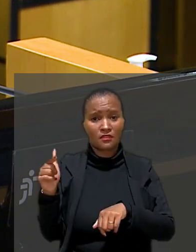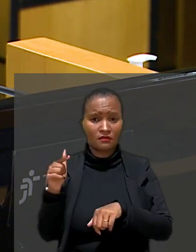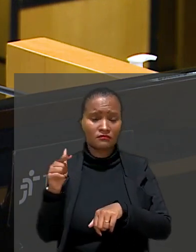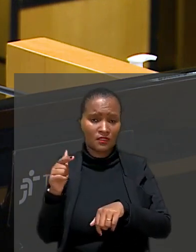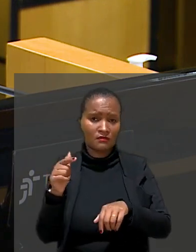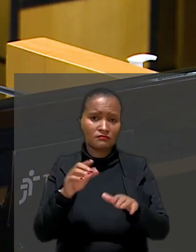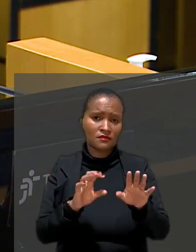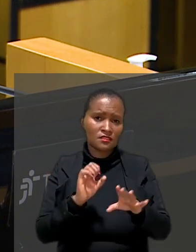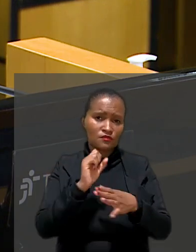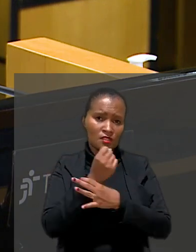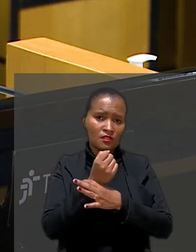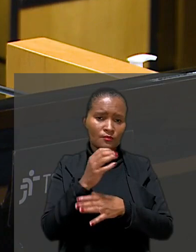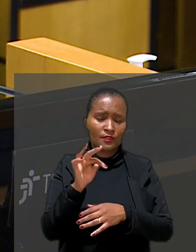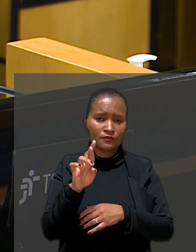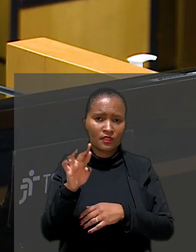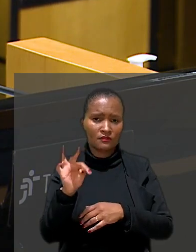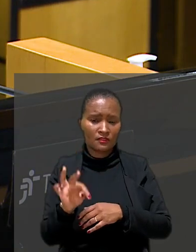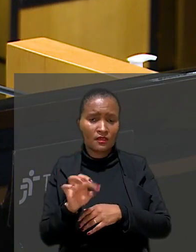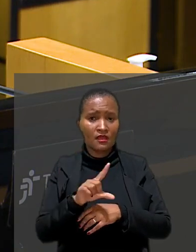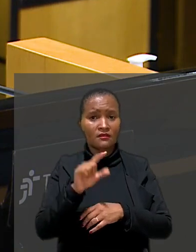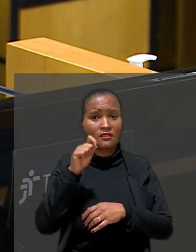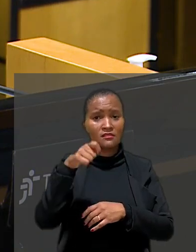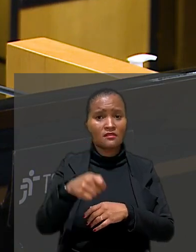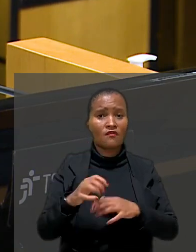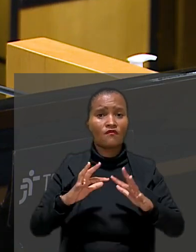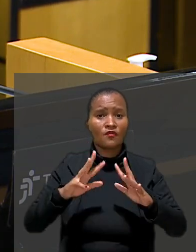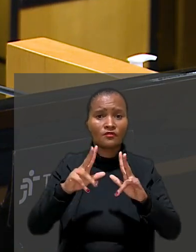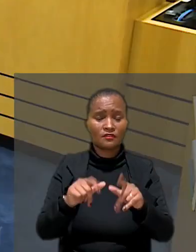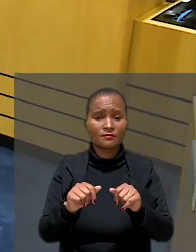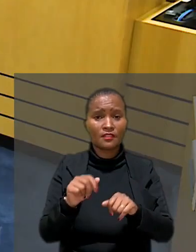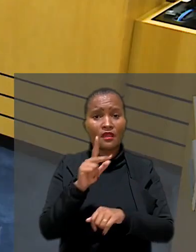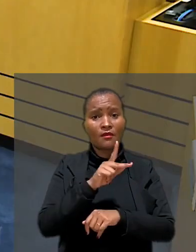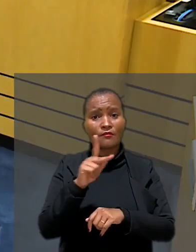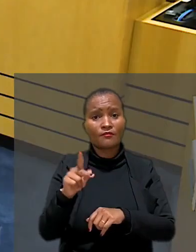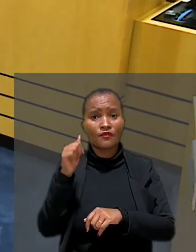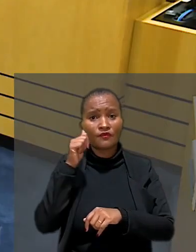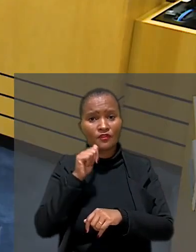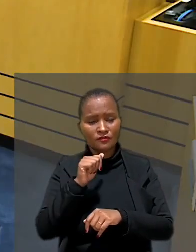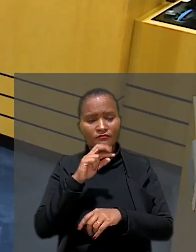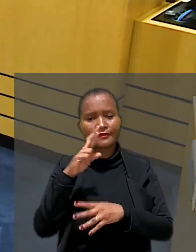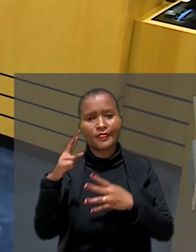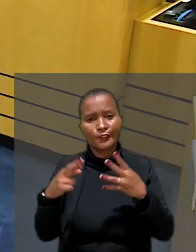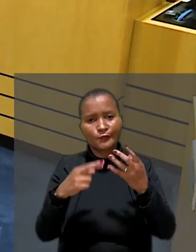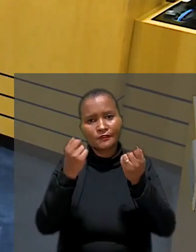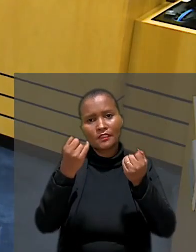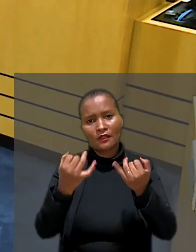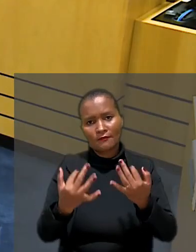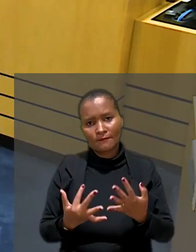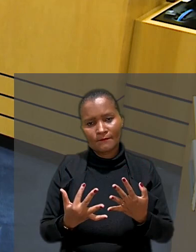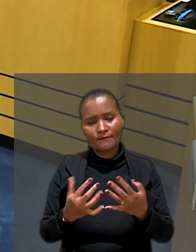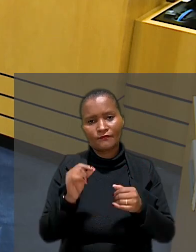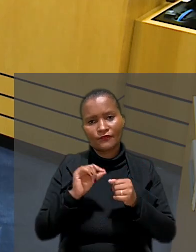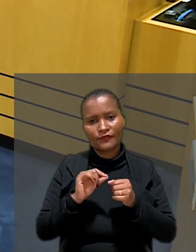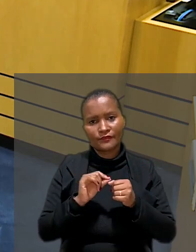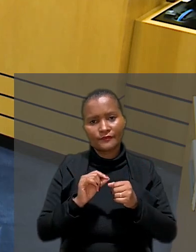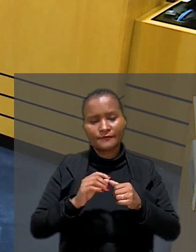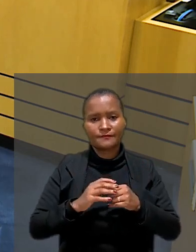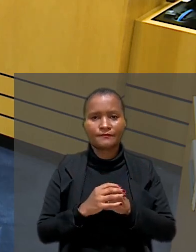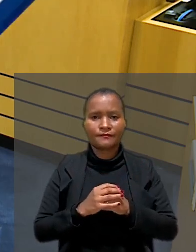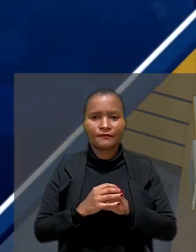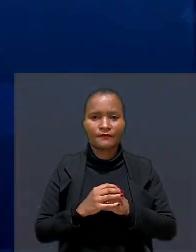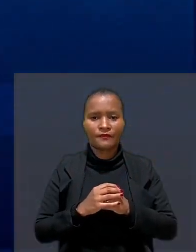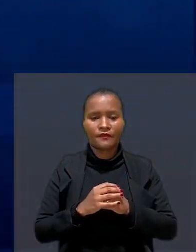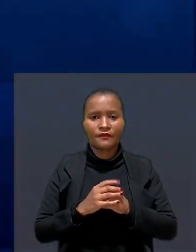que não tenha sido adequadamente assegurado pelo TRT. A decisão foi unânime. A professora apresentou embargos de declaração.